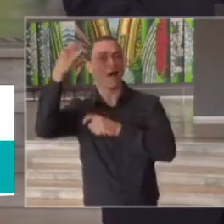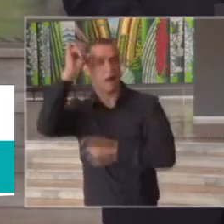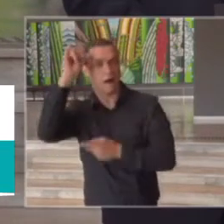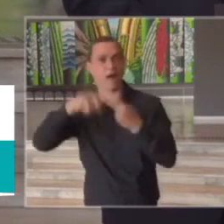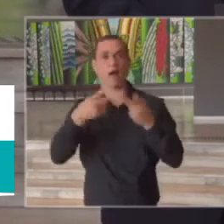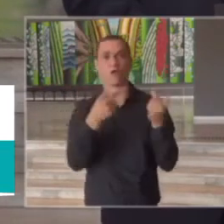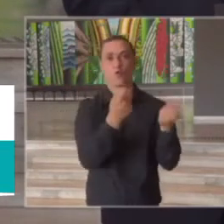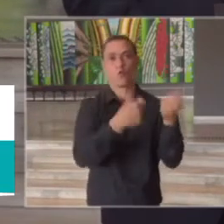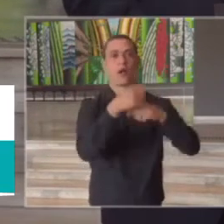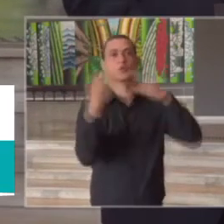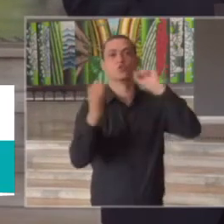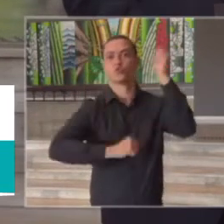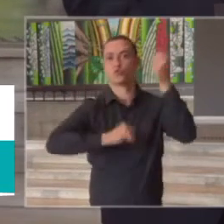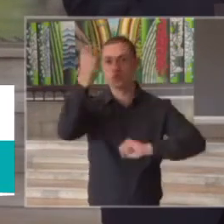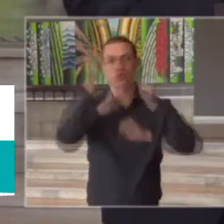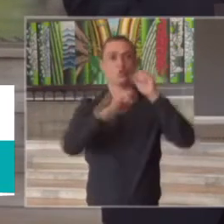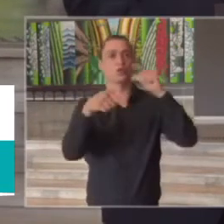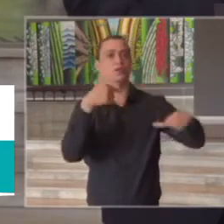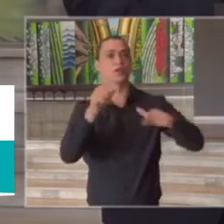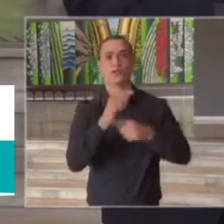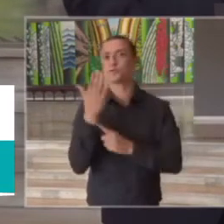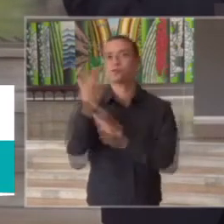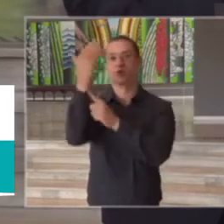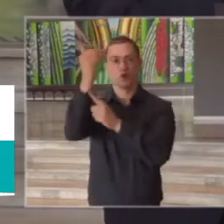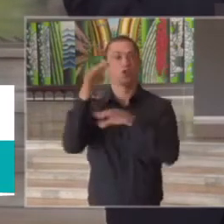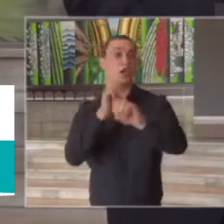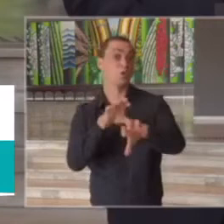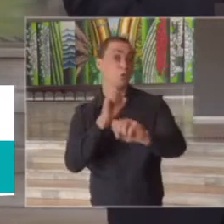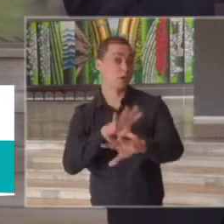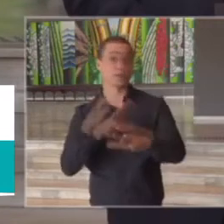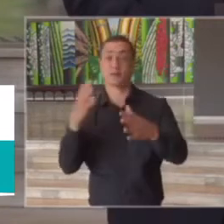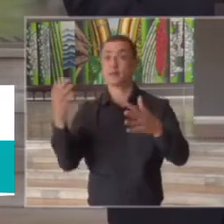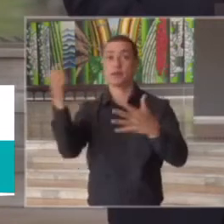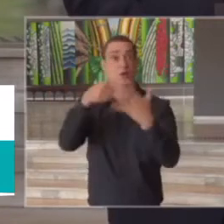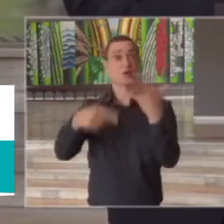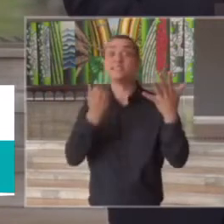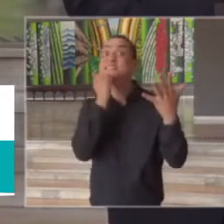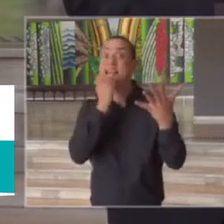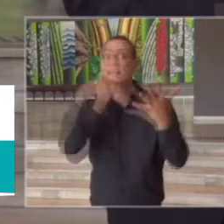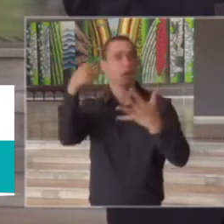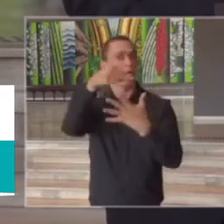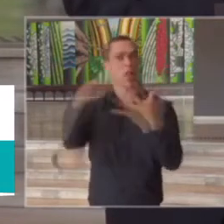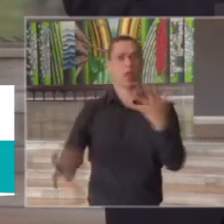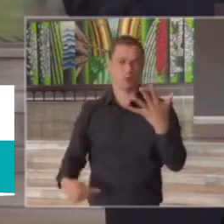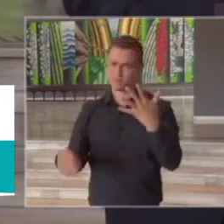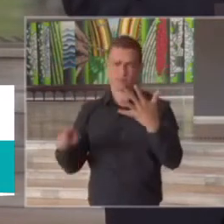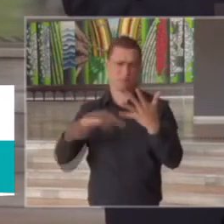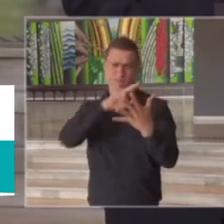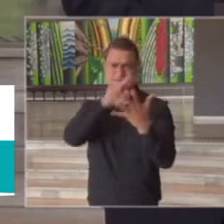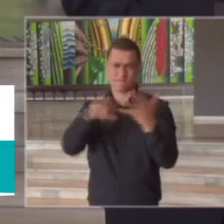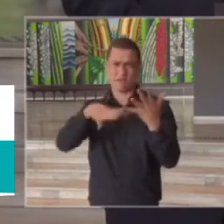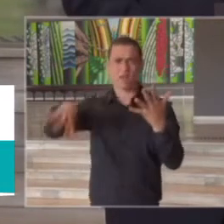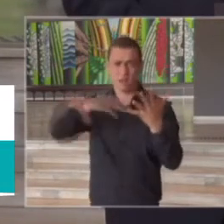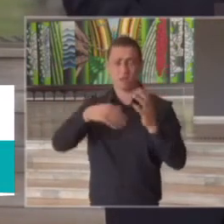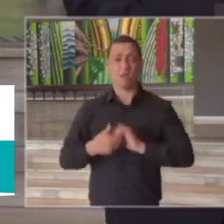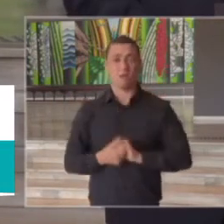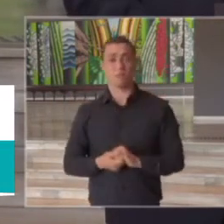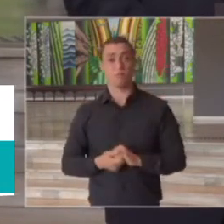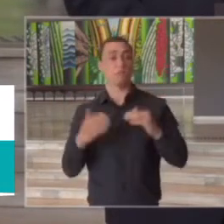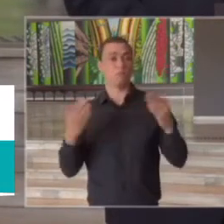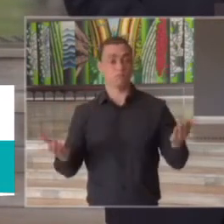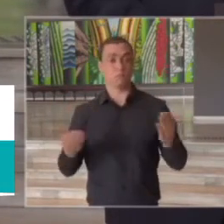indústria do setor de serviços tecnologia educação e ciência entre outros setores tanto